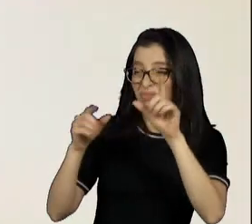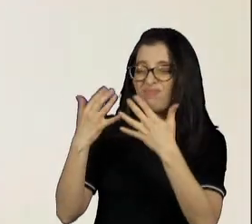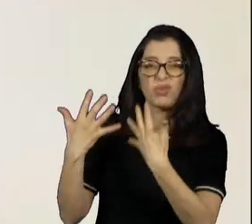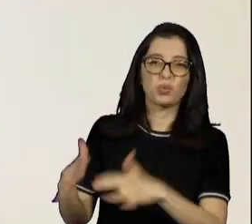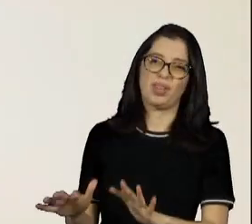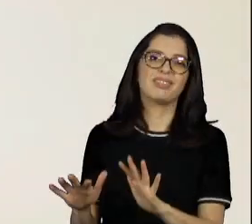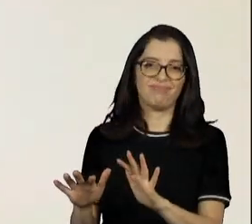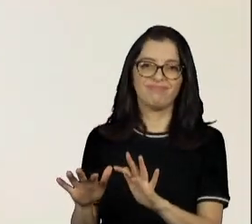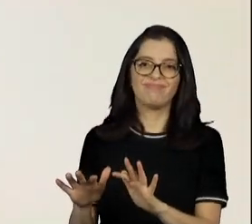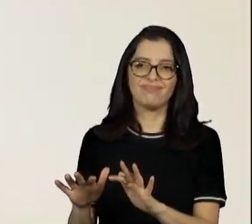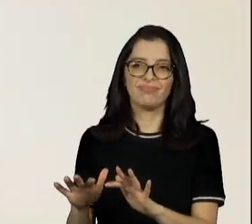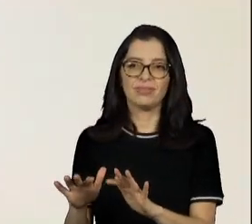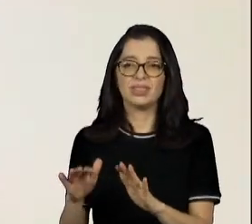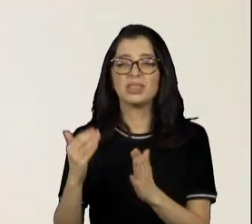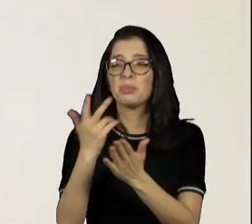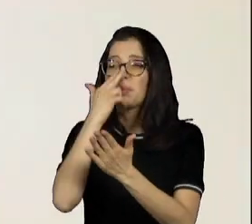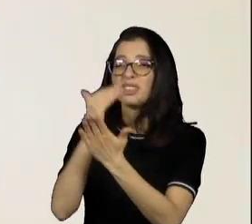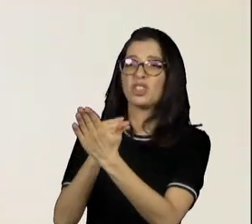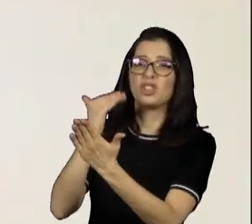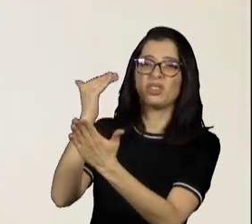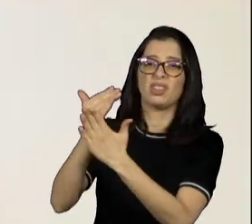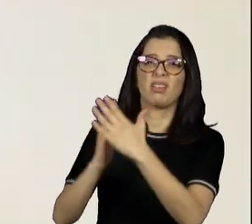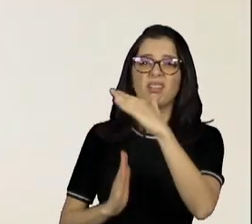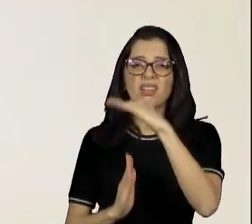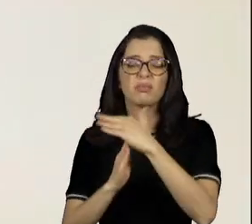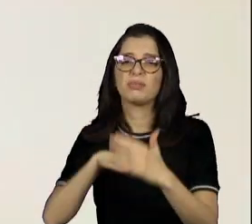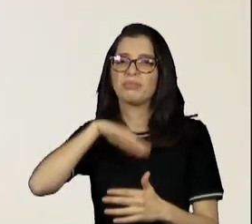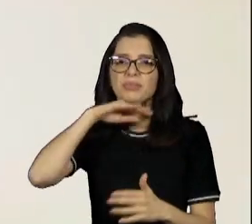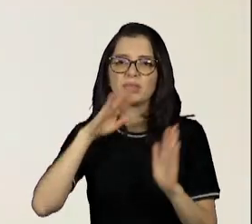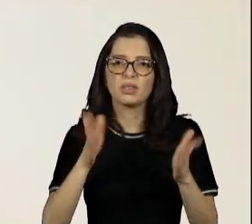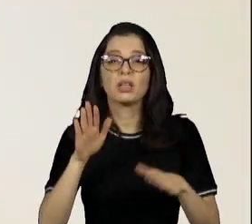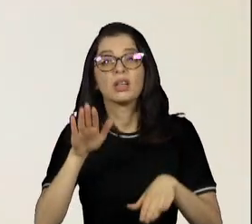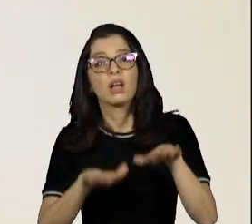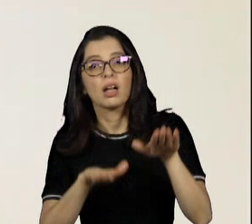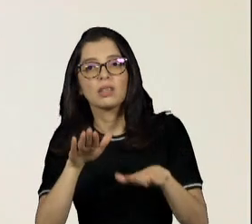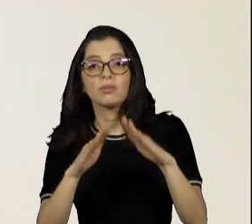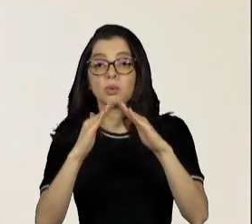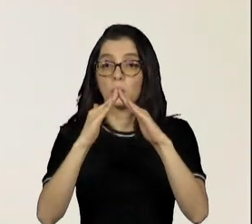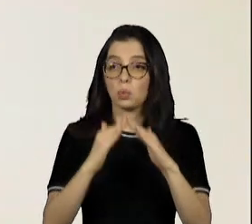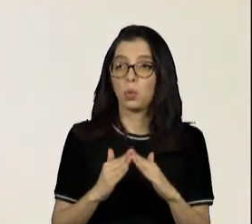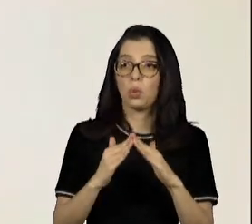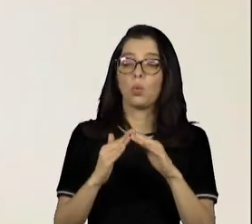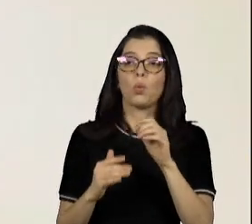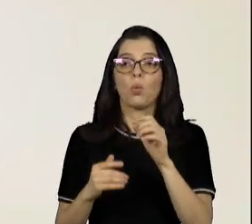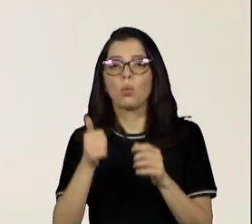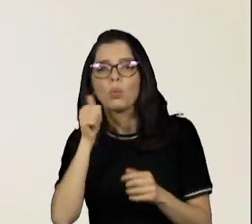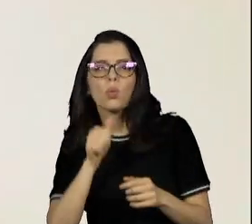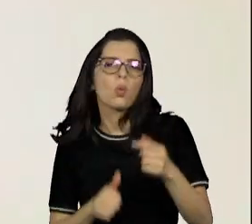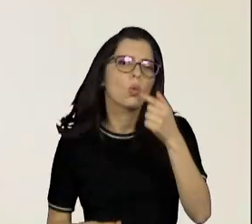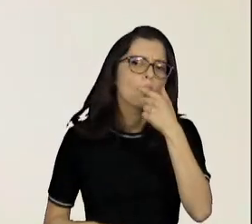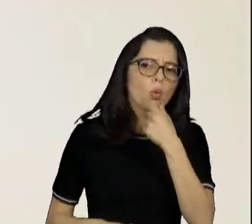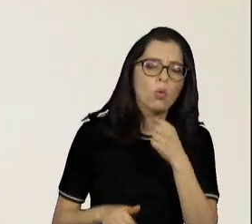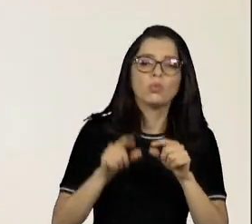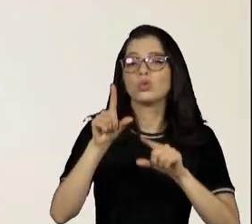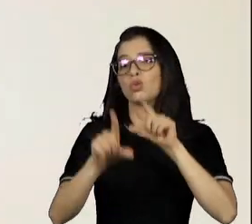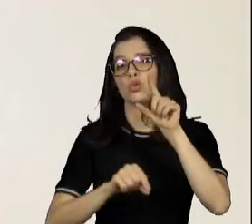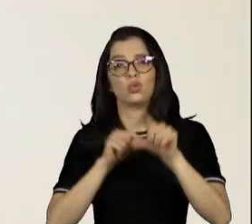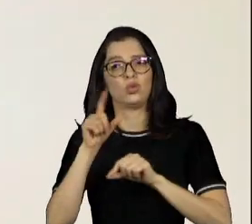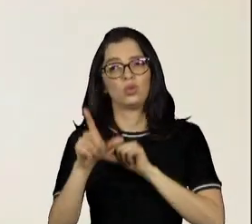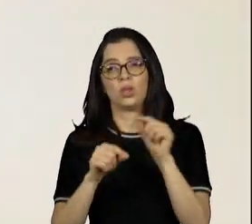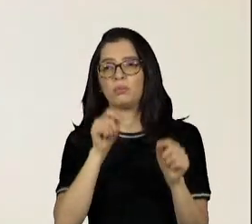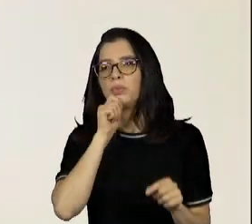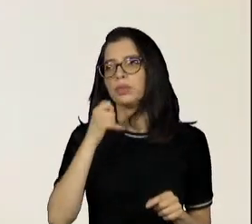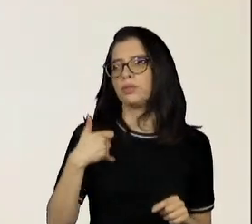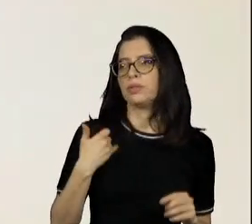Porque as crianças hoje em dia, depende de onde ela mora, a idade que ela tem, o sexo que ela tem, ela tem suas preferências. Crianças de 0 a 3